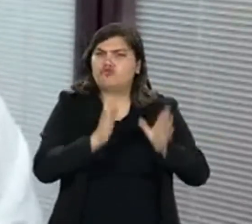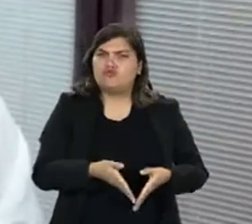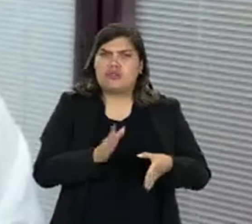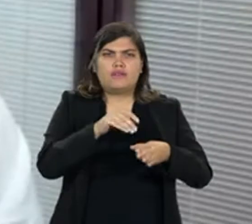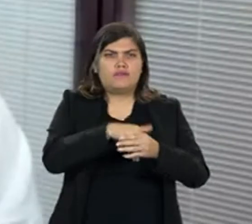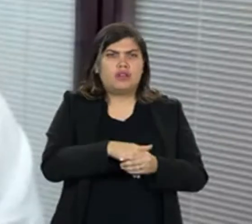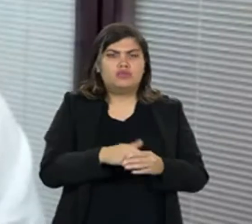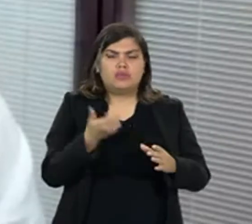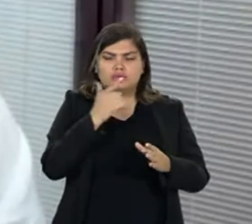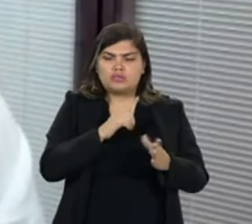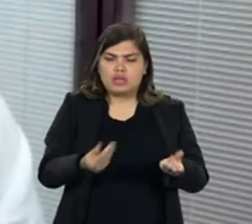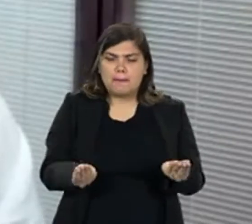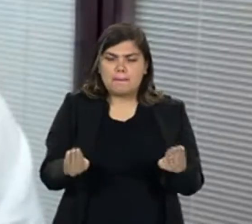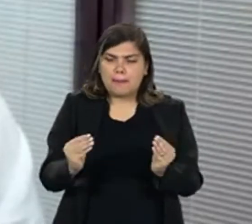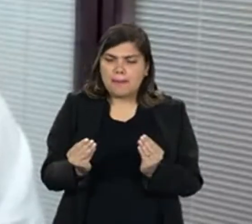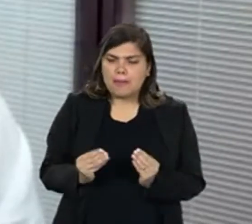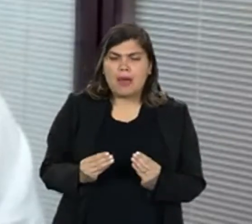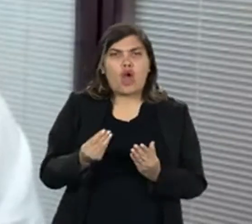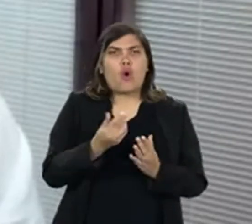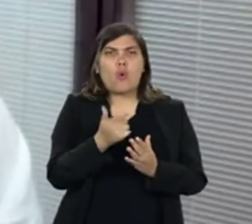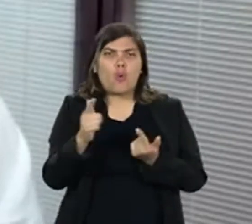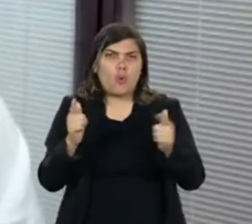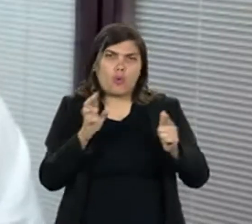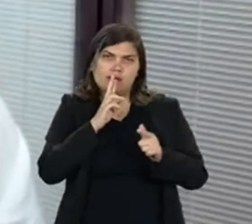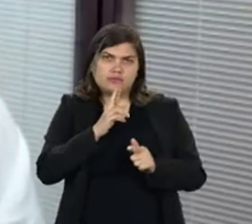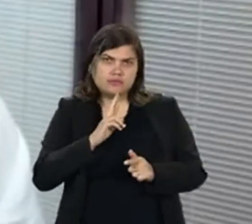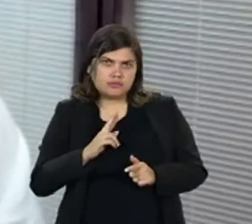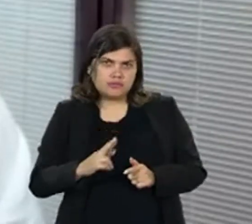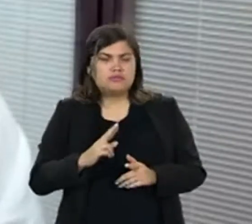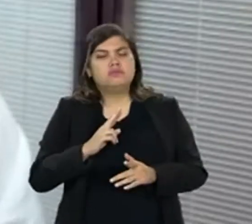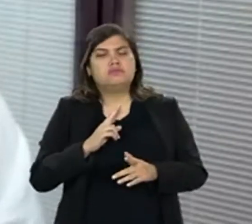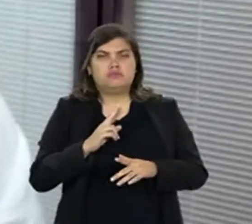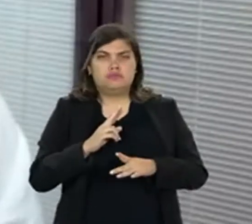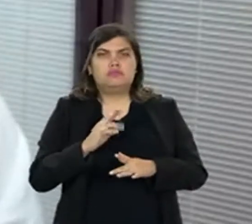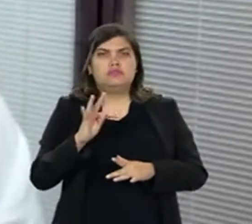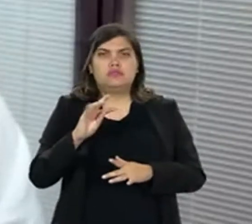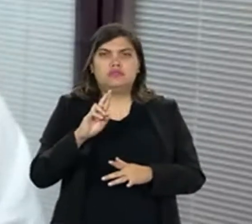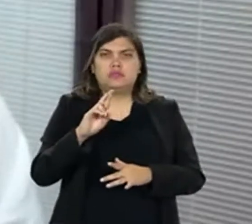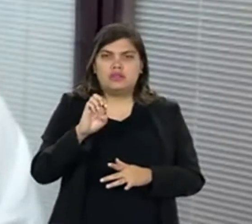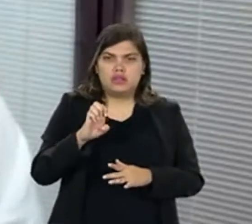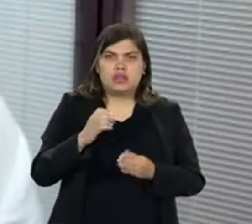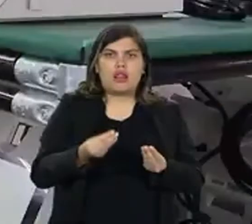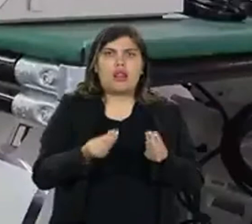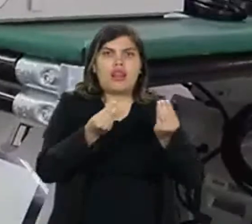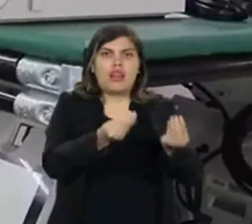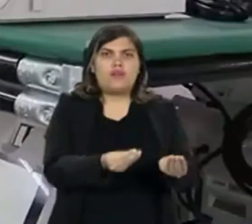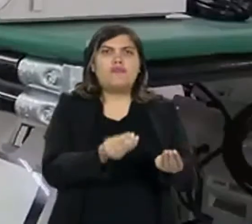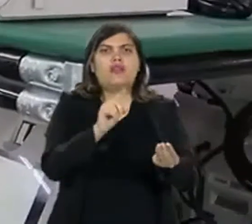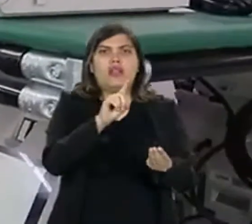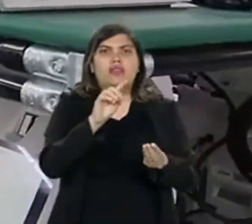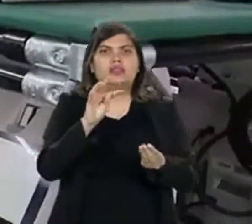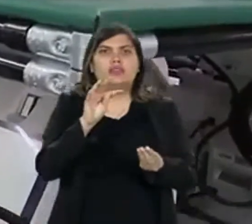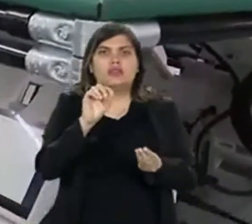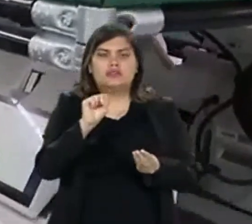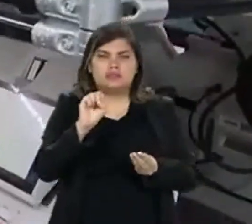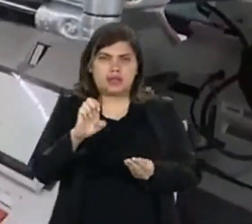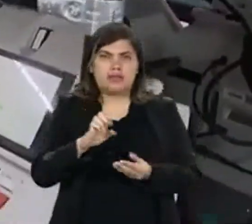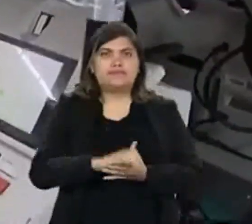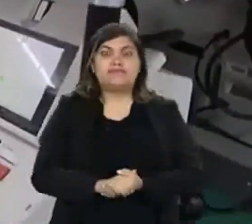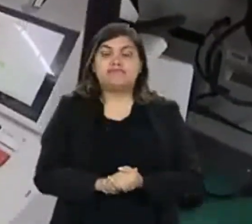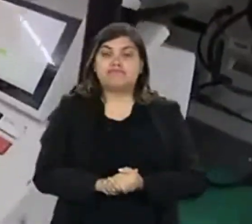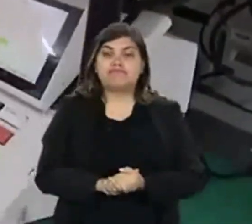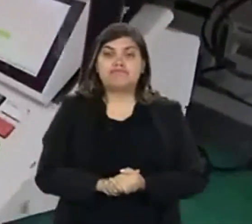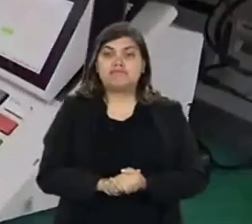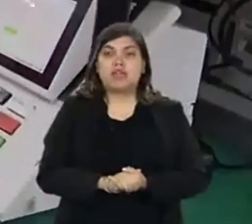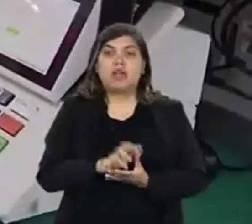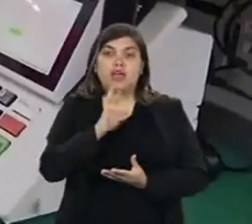contabilizado, para ser juntada aos resultados das demais lá no TRE e levado lá para o TSE. Então